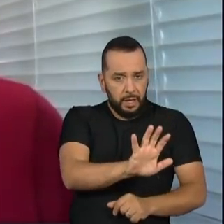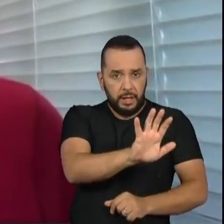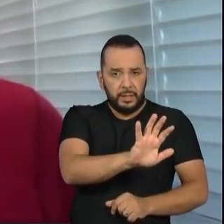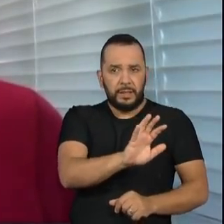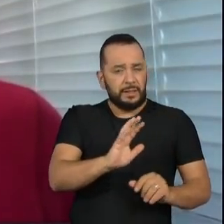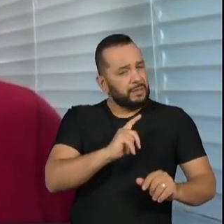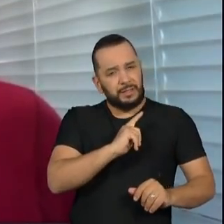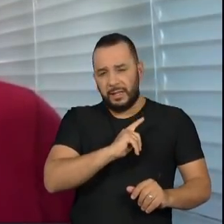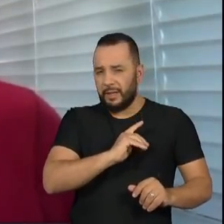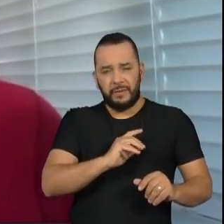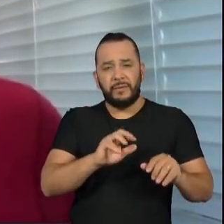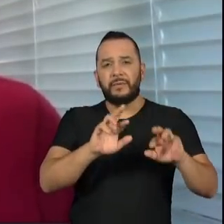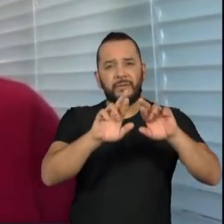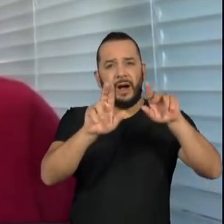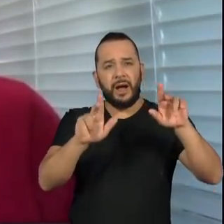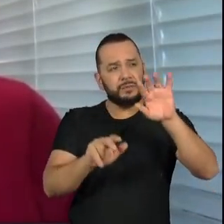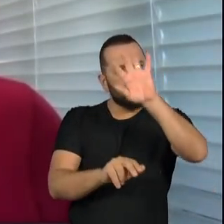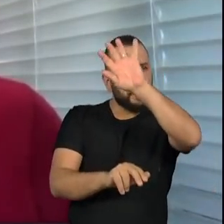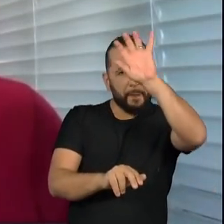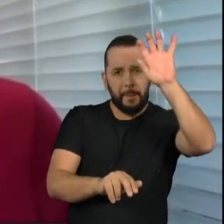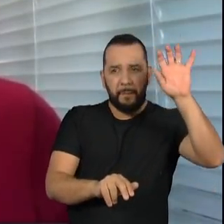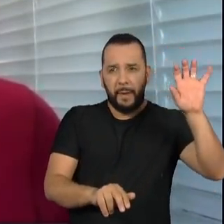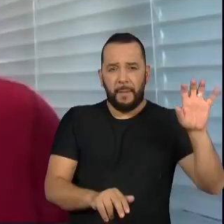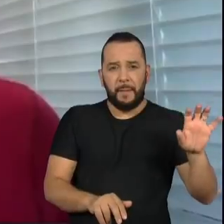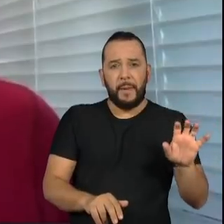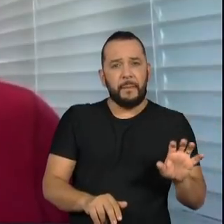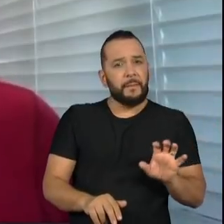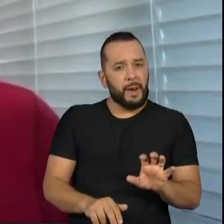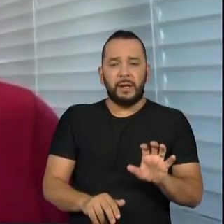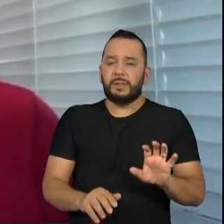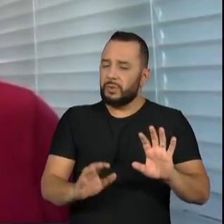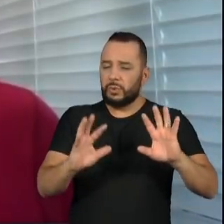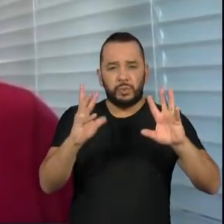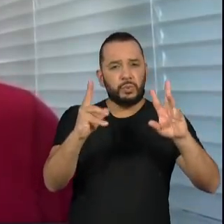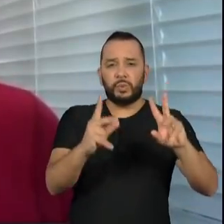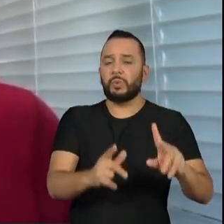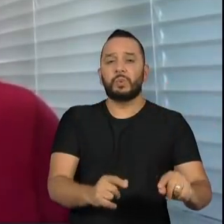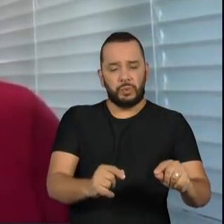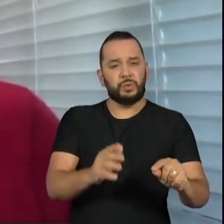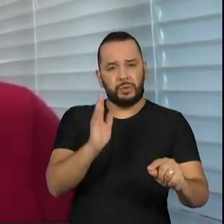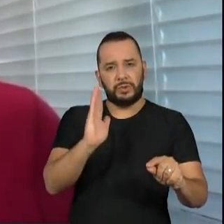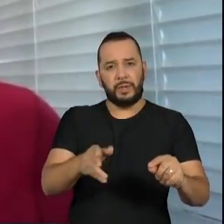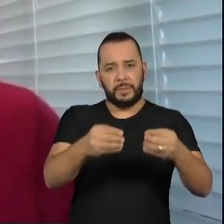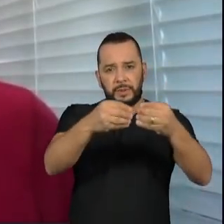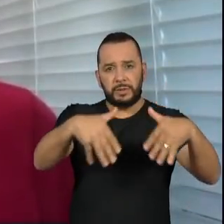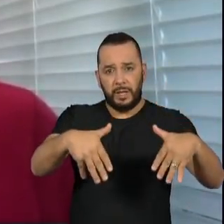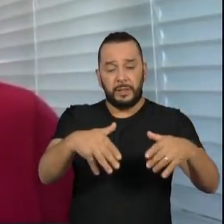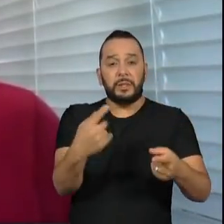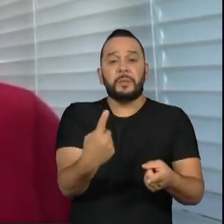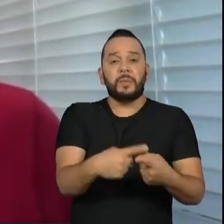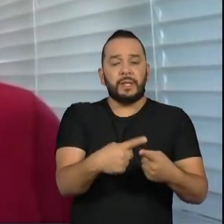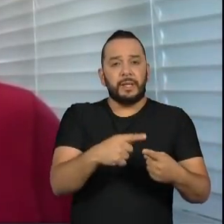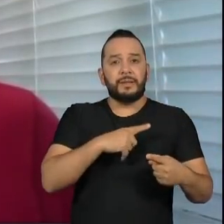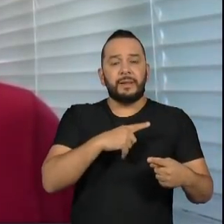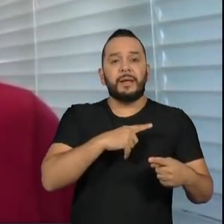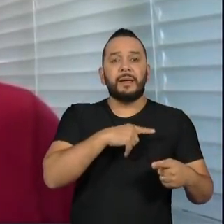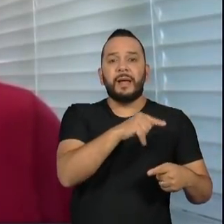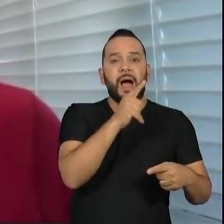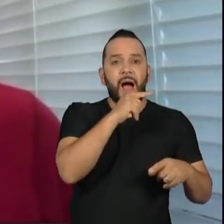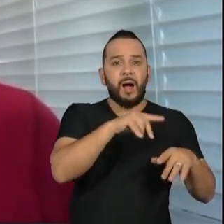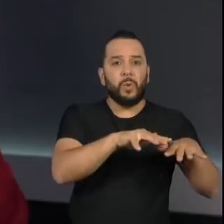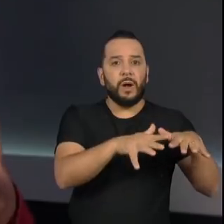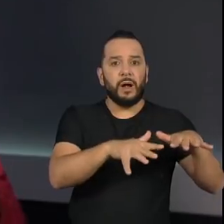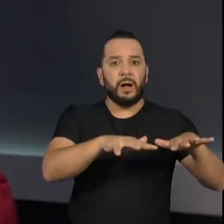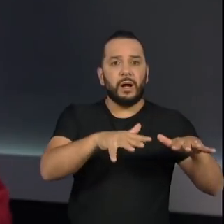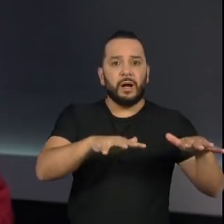estados atingidos, todos os estados que estão abarcados pela bacia do rio